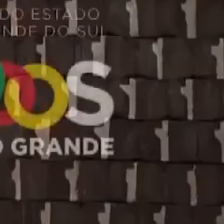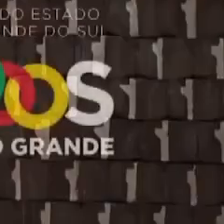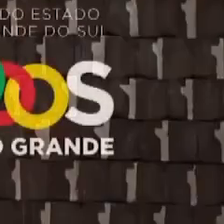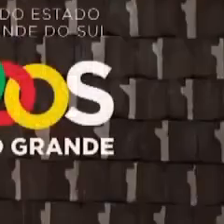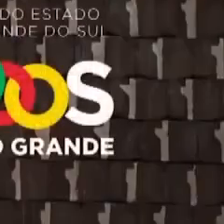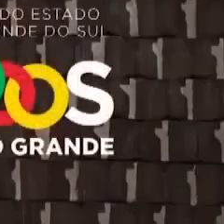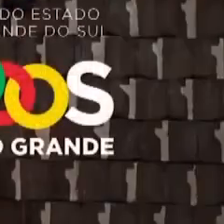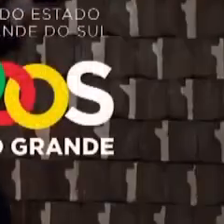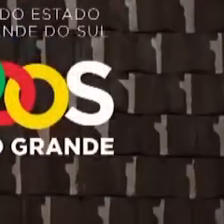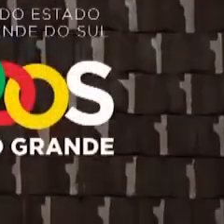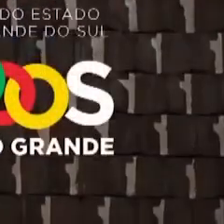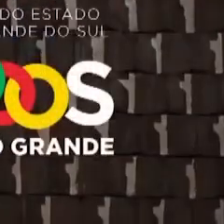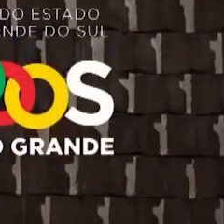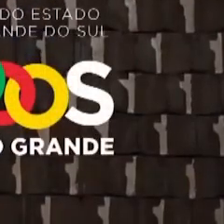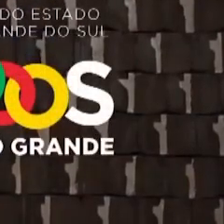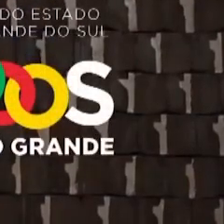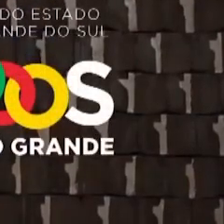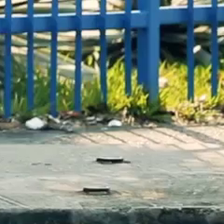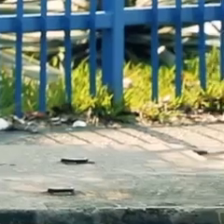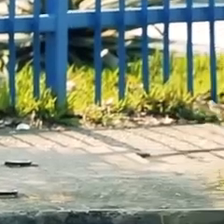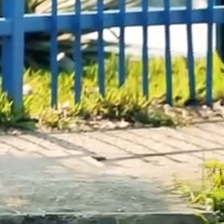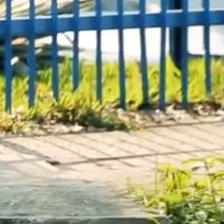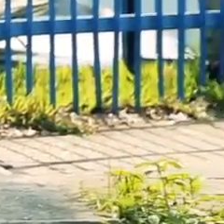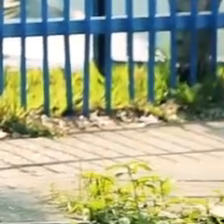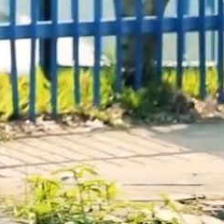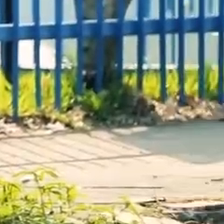Governo do Estado Todos pelo Rio Grande